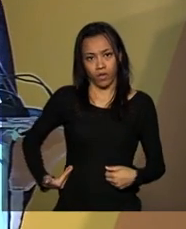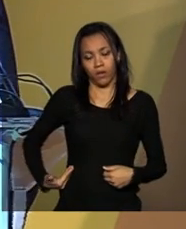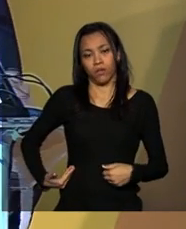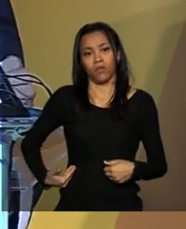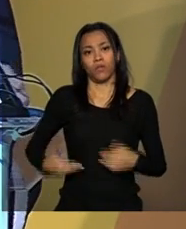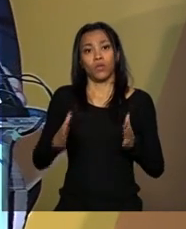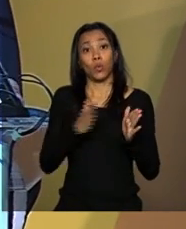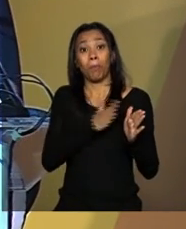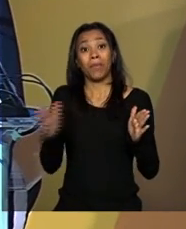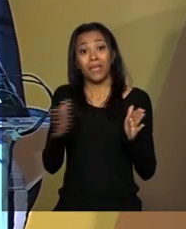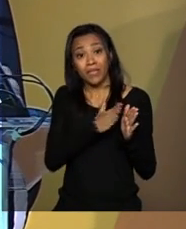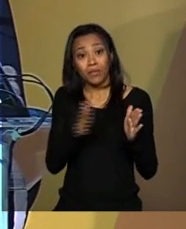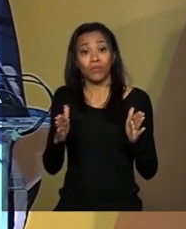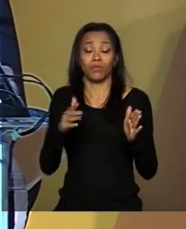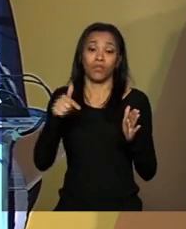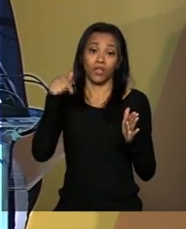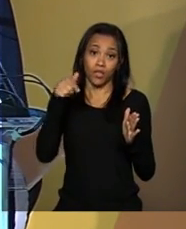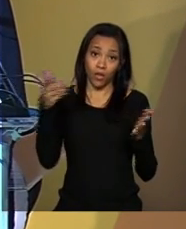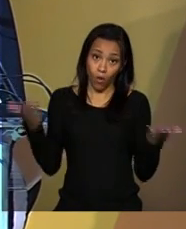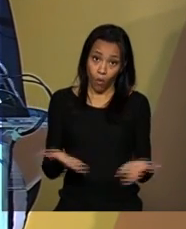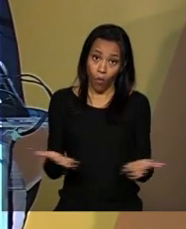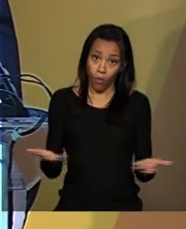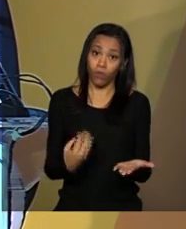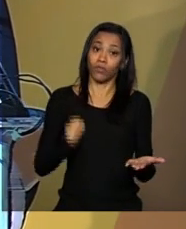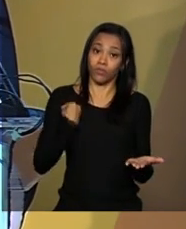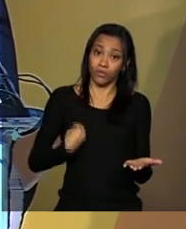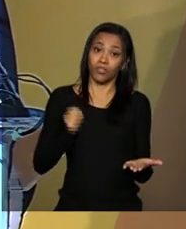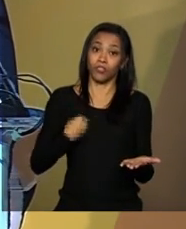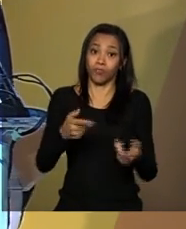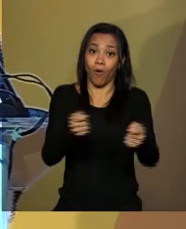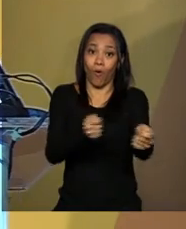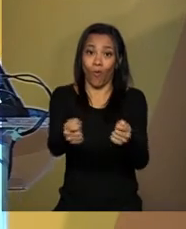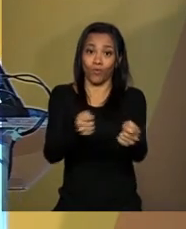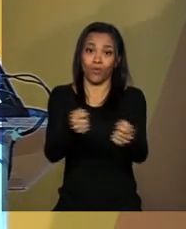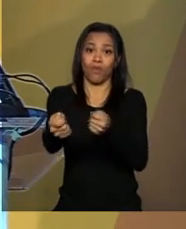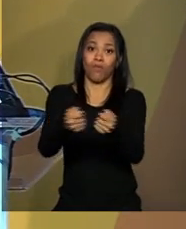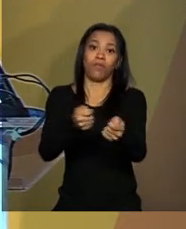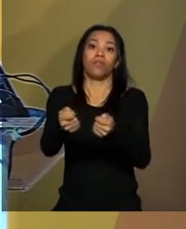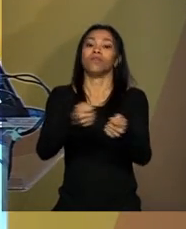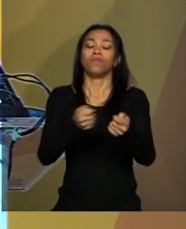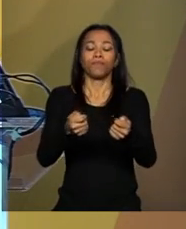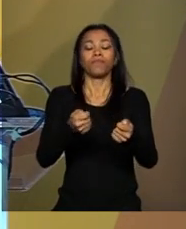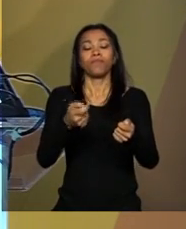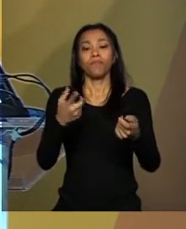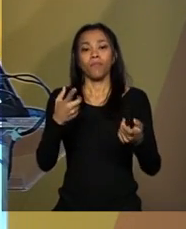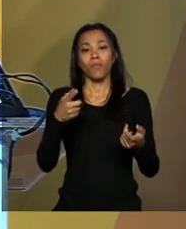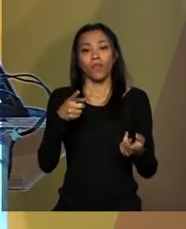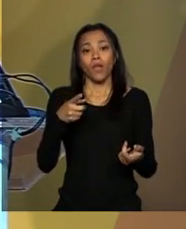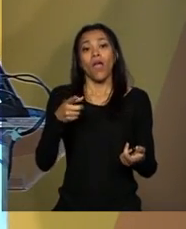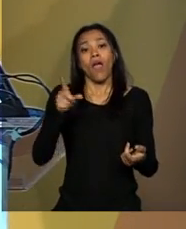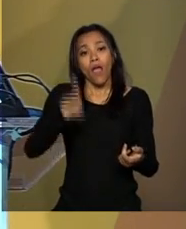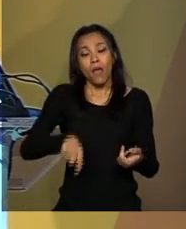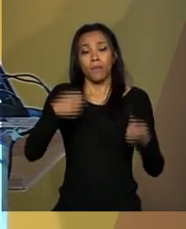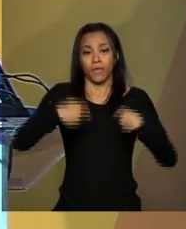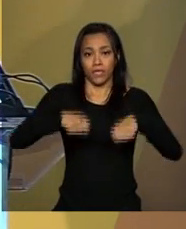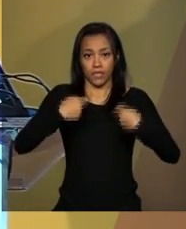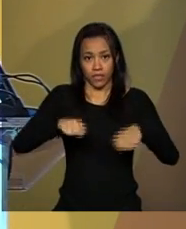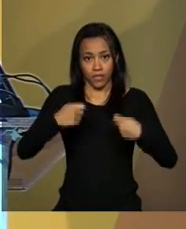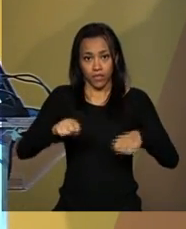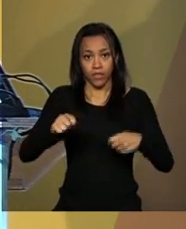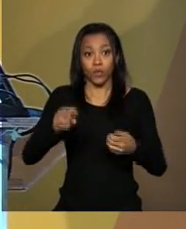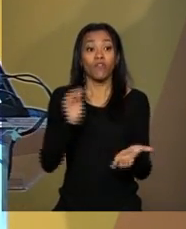maior restrição fiscal, como nós atravessamos hoje. É preciso transformar a demanda